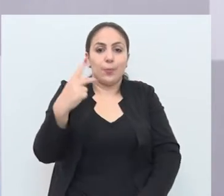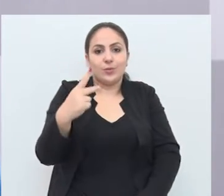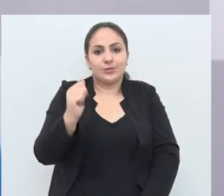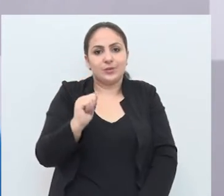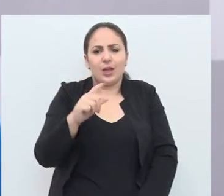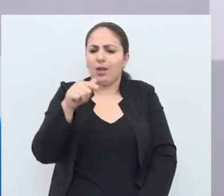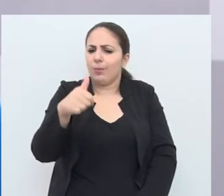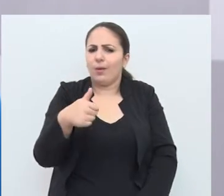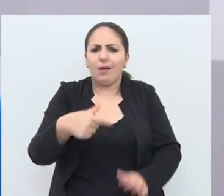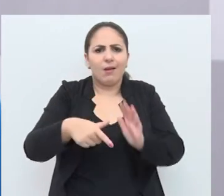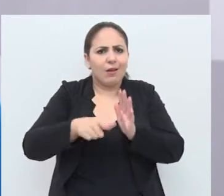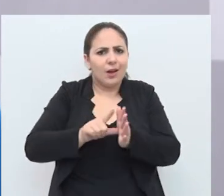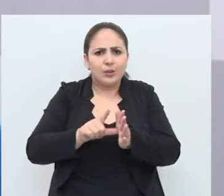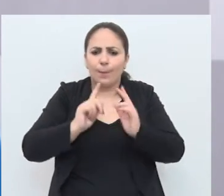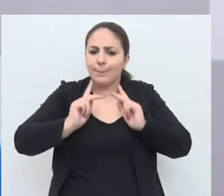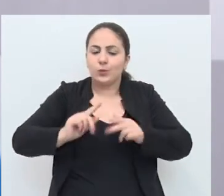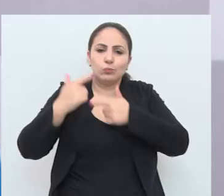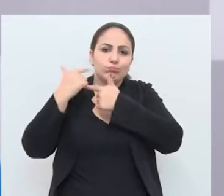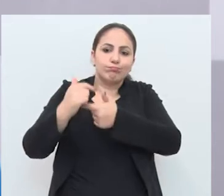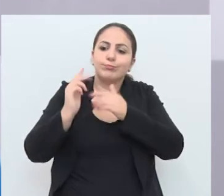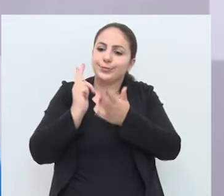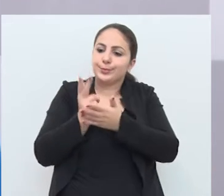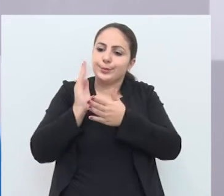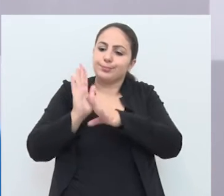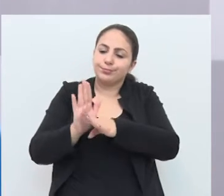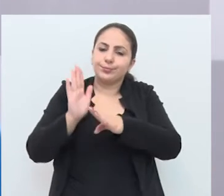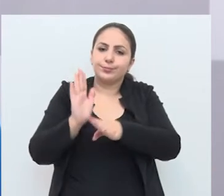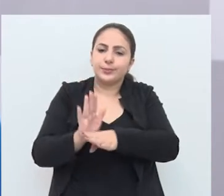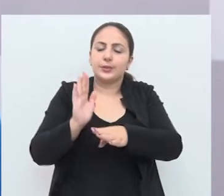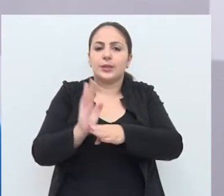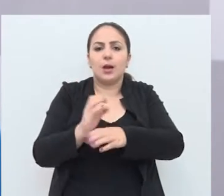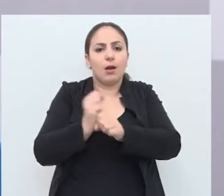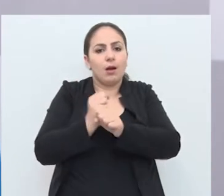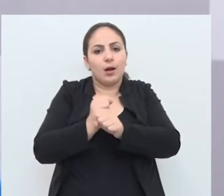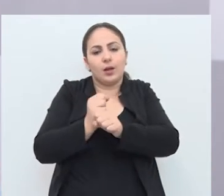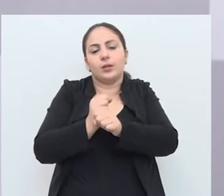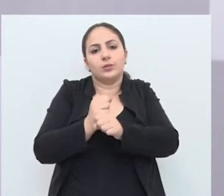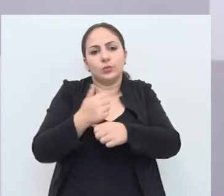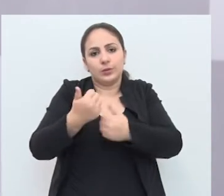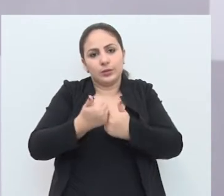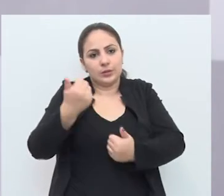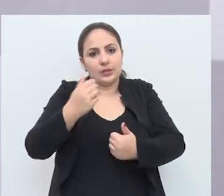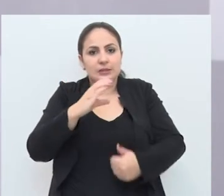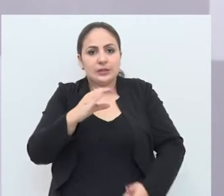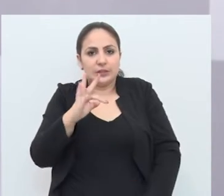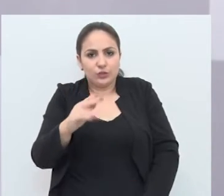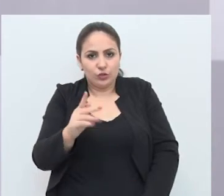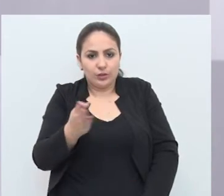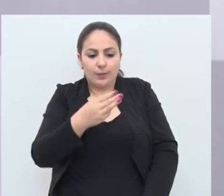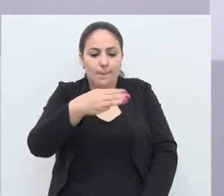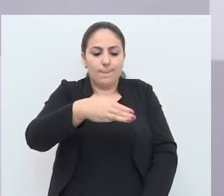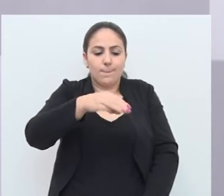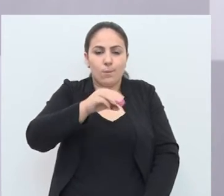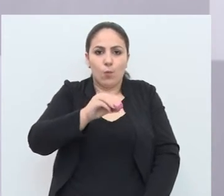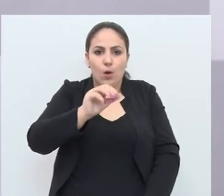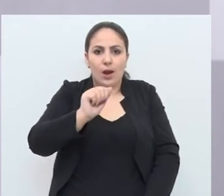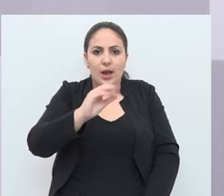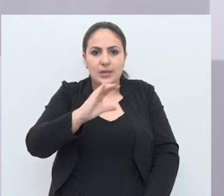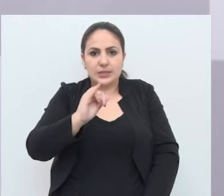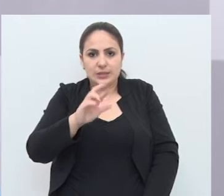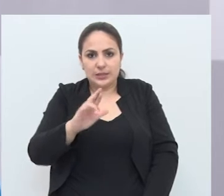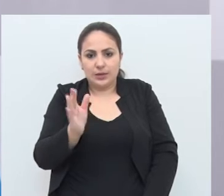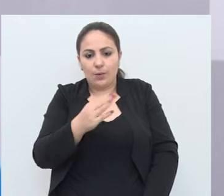Mas, então, fora isso, era uma pessoa, assim, tradicionalista, né? Por muitos anos, ele fez parte da diretoria do CTG Moacir da